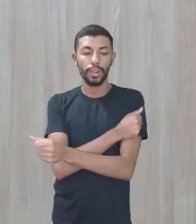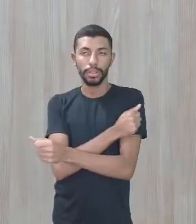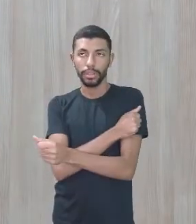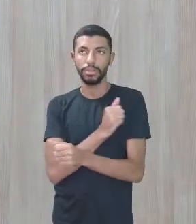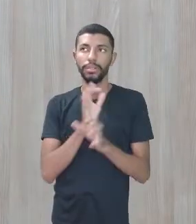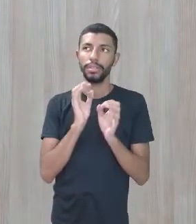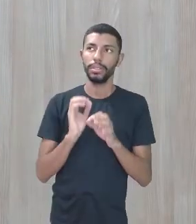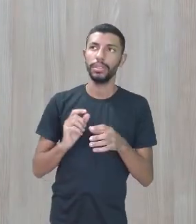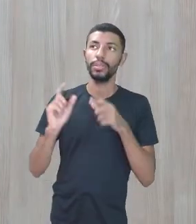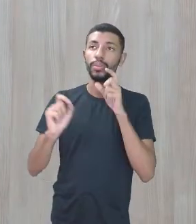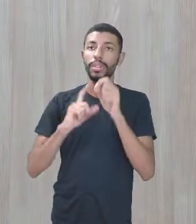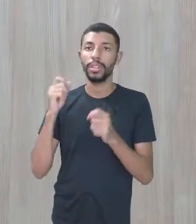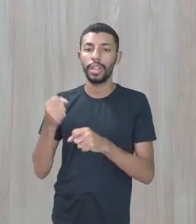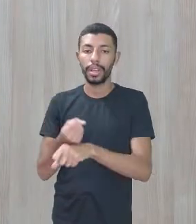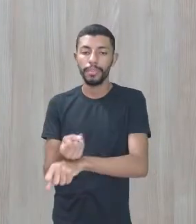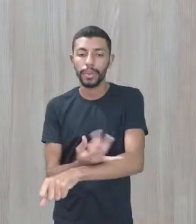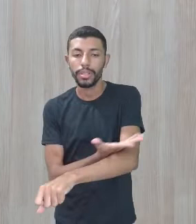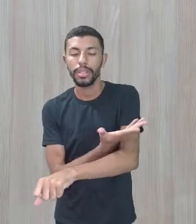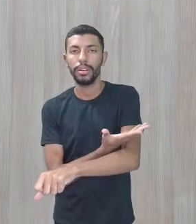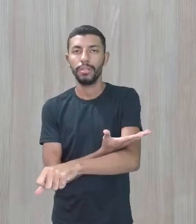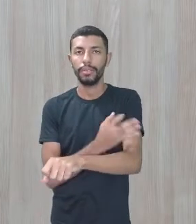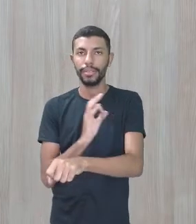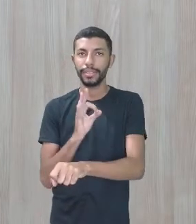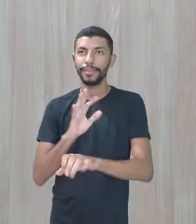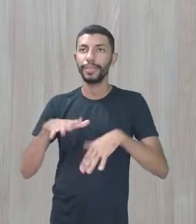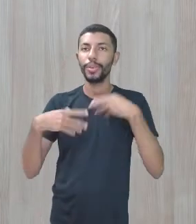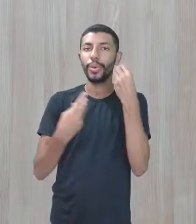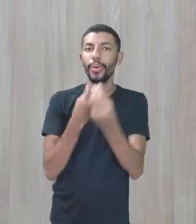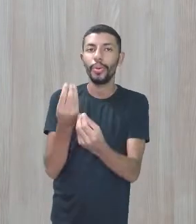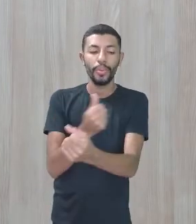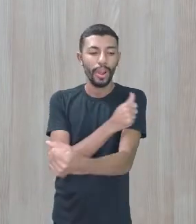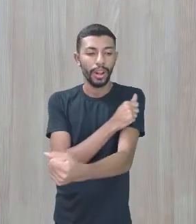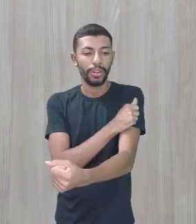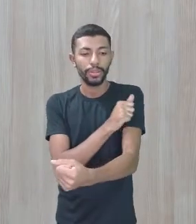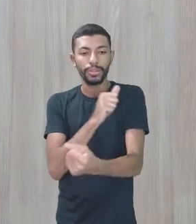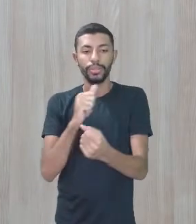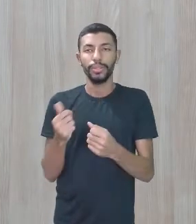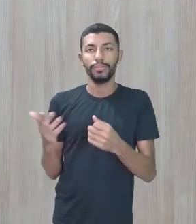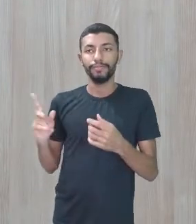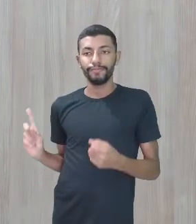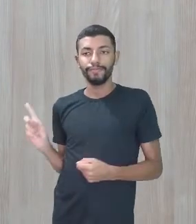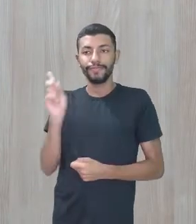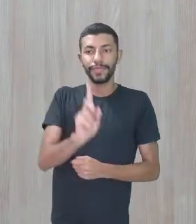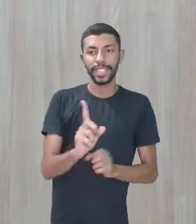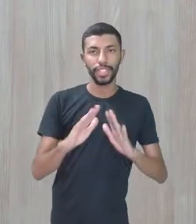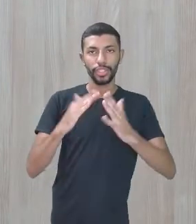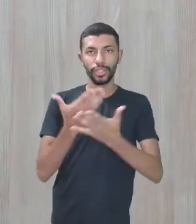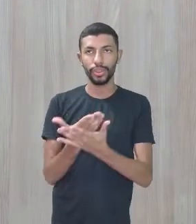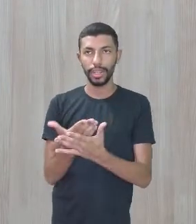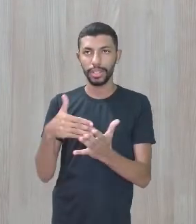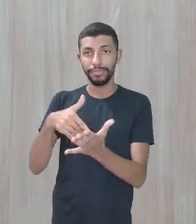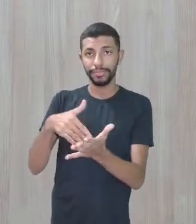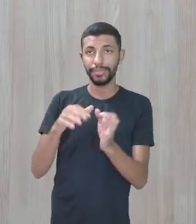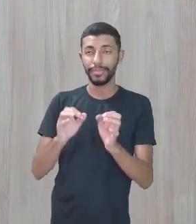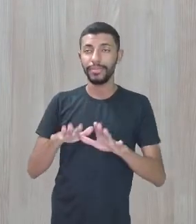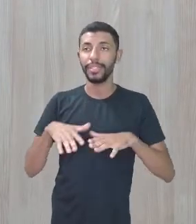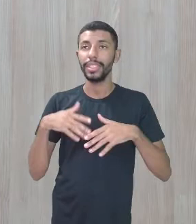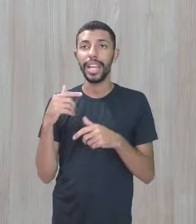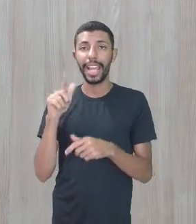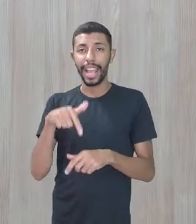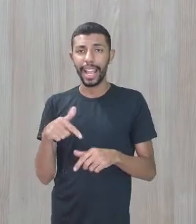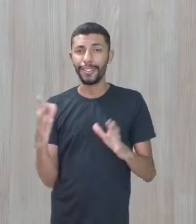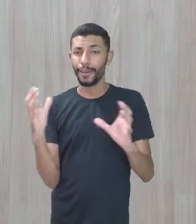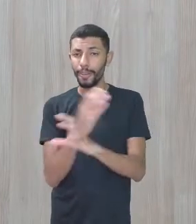emoções. Como é que esse estudante, ele está chegando à escola? Será que ele está totalmente